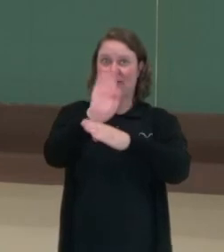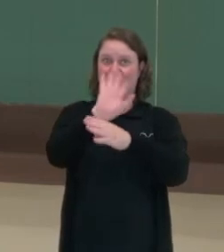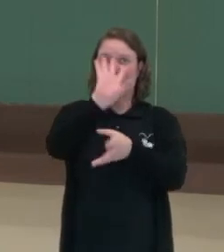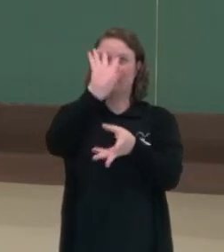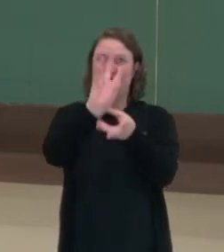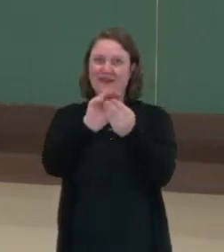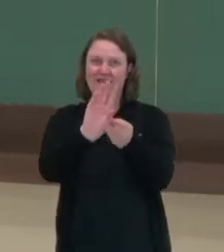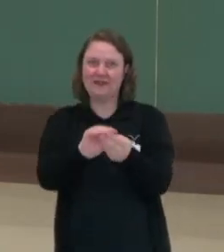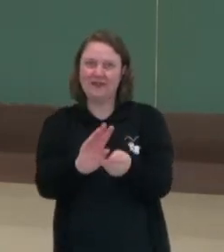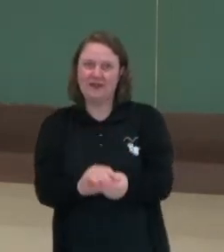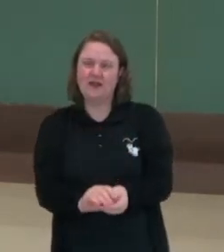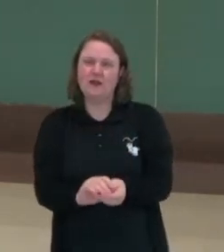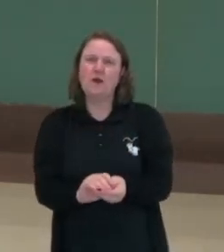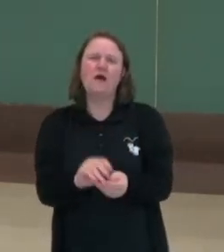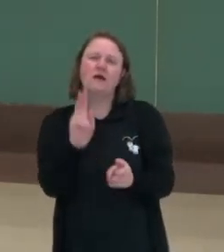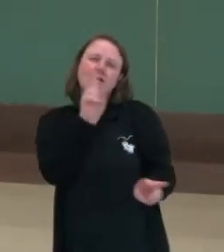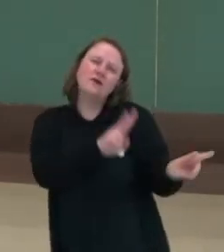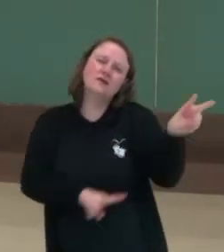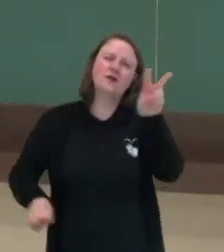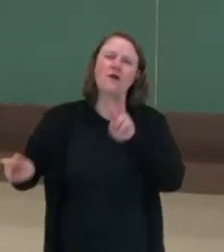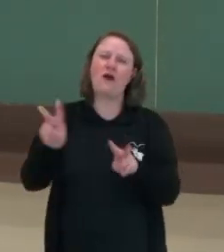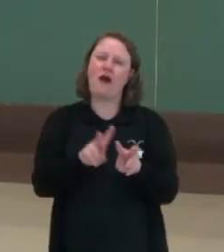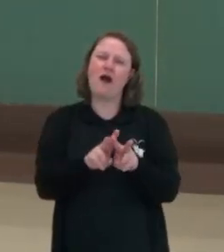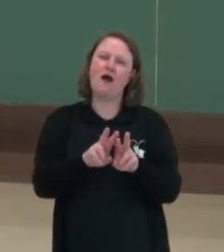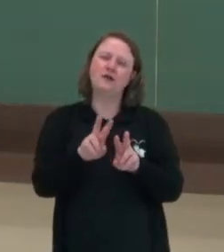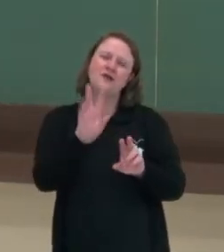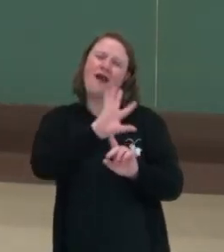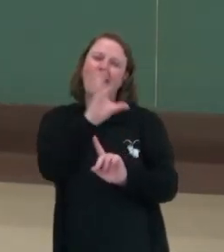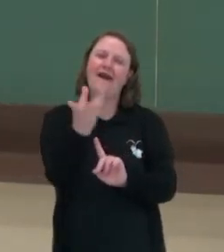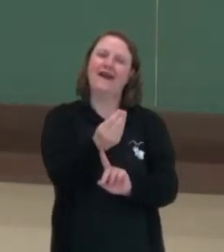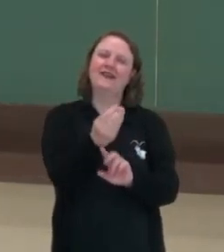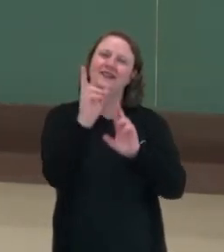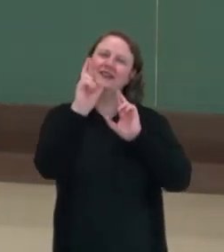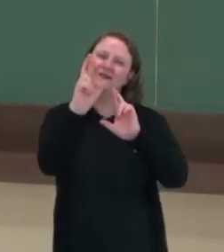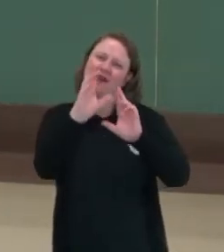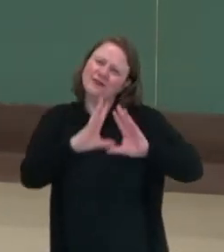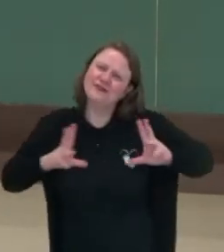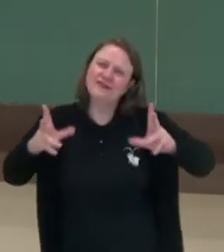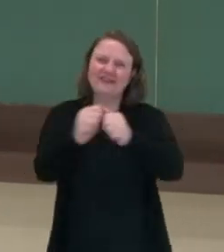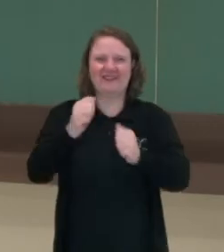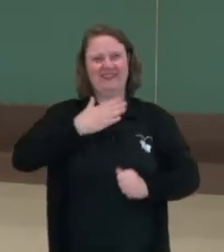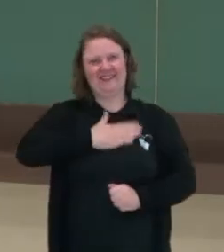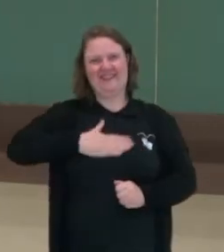paisagem na arte. Eu espero que você tenha gostado, e até breve!